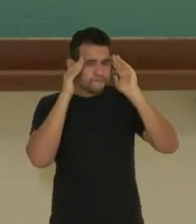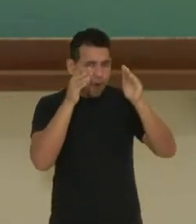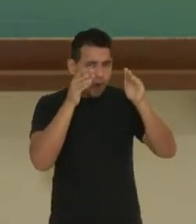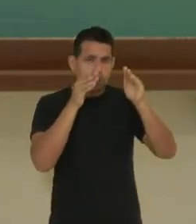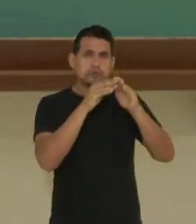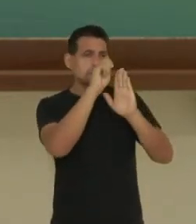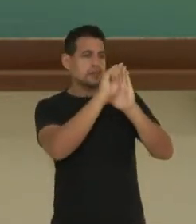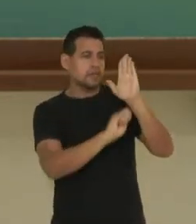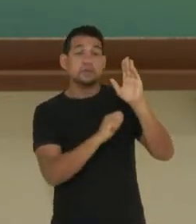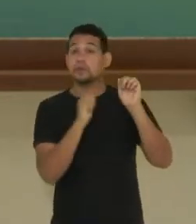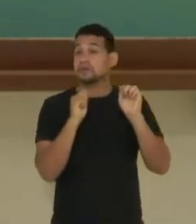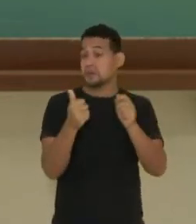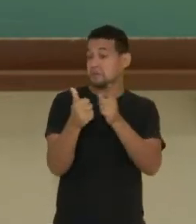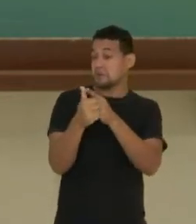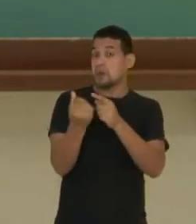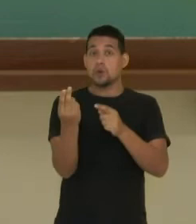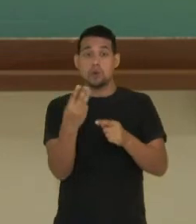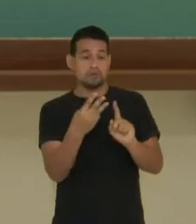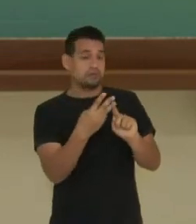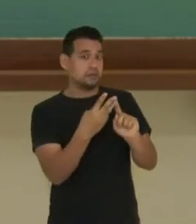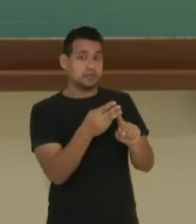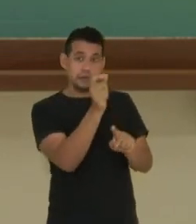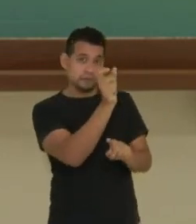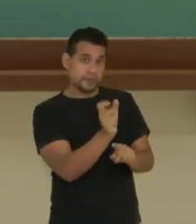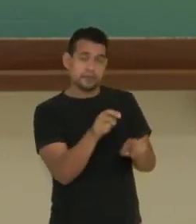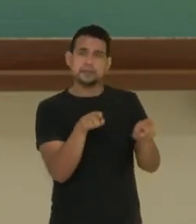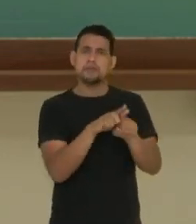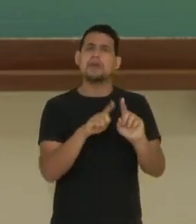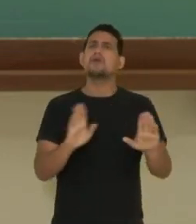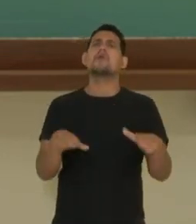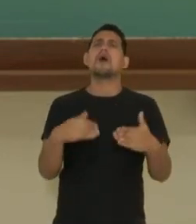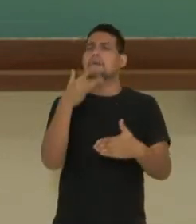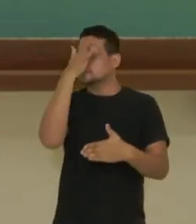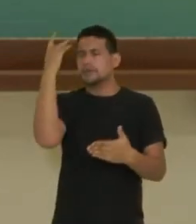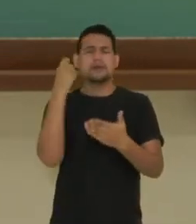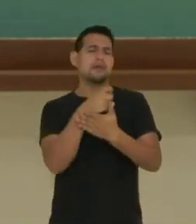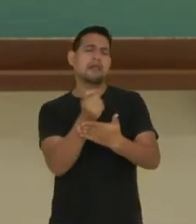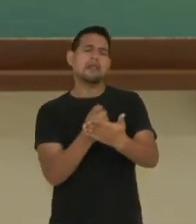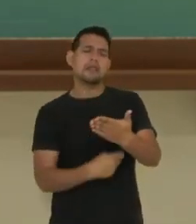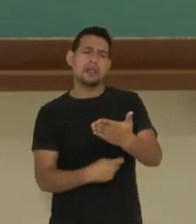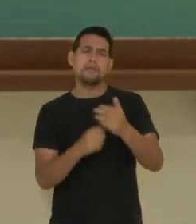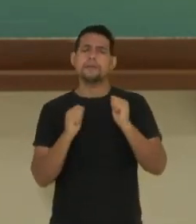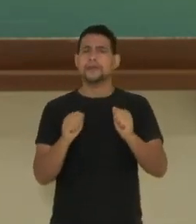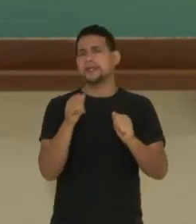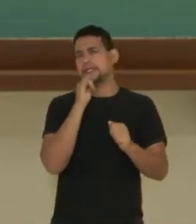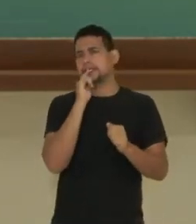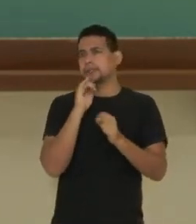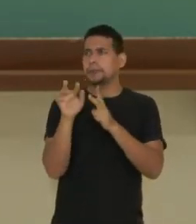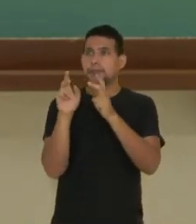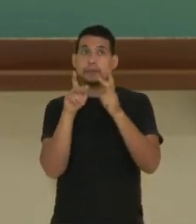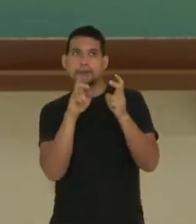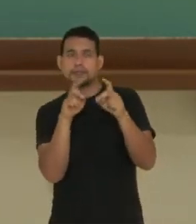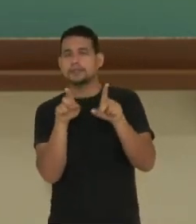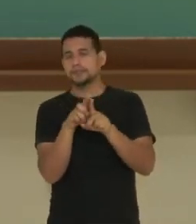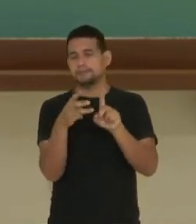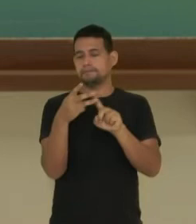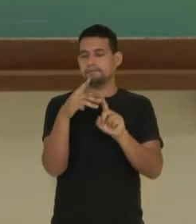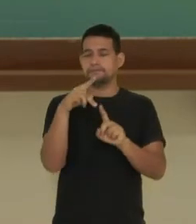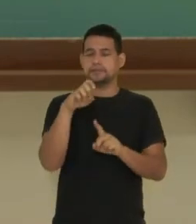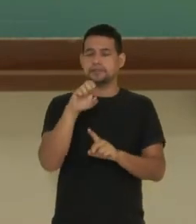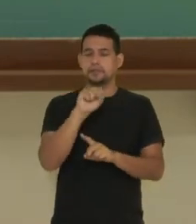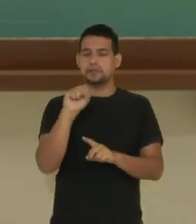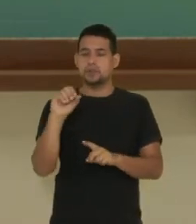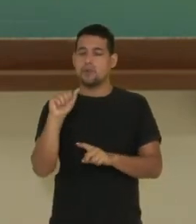ser em primeira ou terceira pessoa. Tipo de narrador, que pode ser narrador observador, em terceira pessoa,